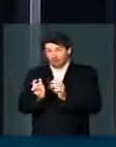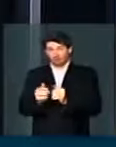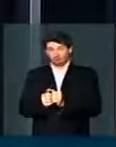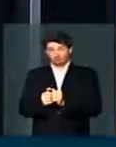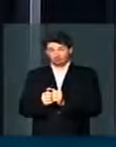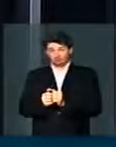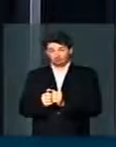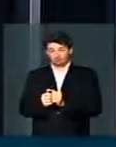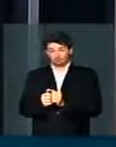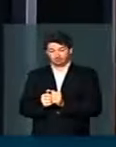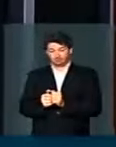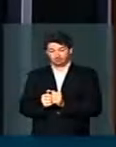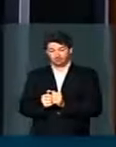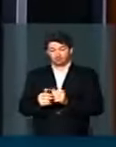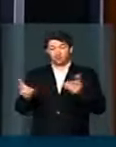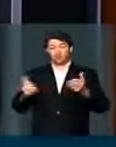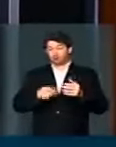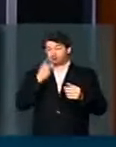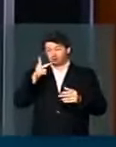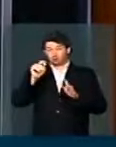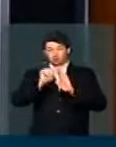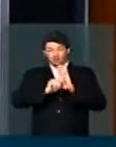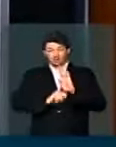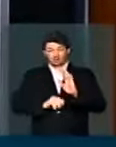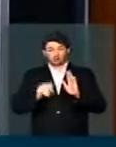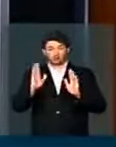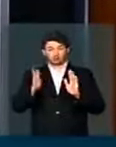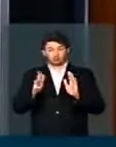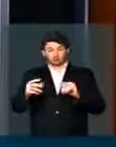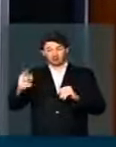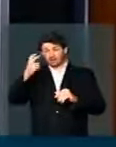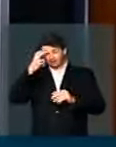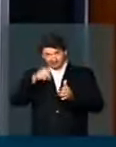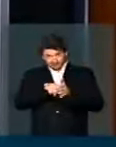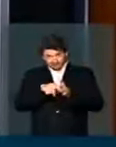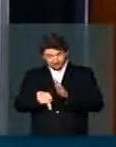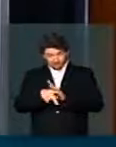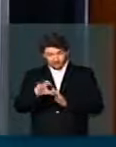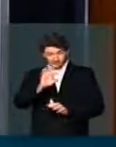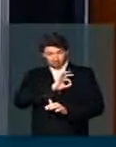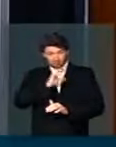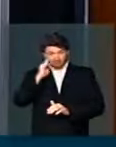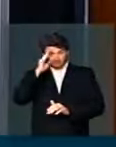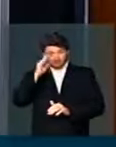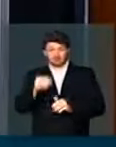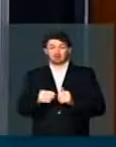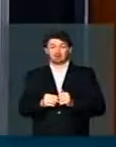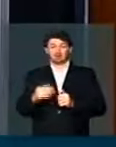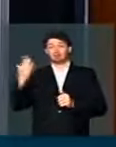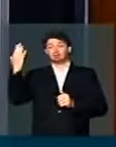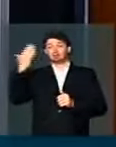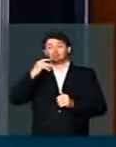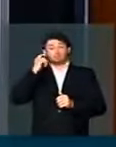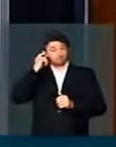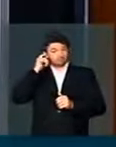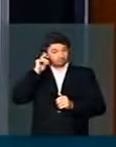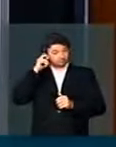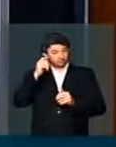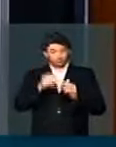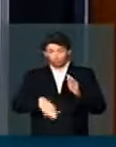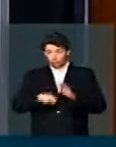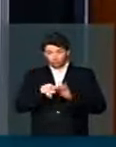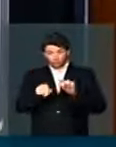Já verbalizei hoje aqui um relatório da inteligência da polícia militar, onde prova todos esses